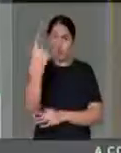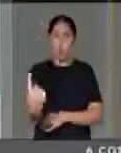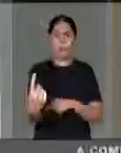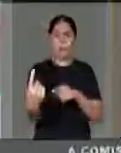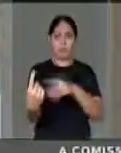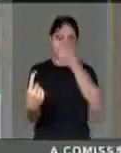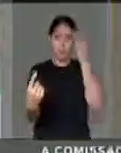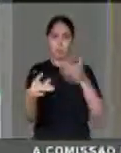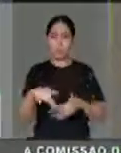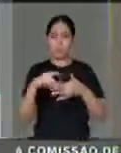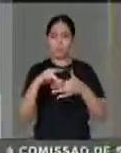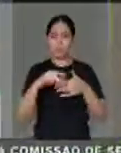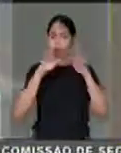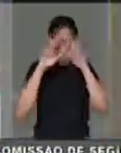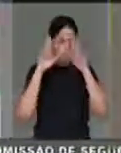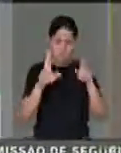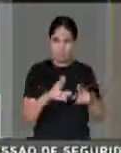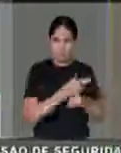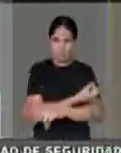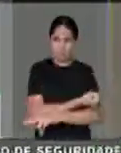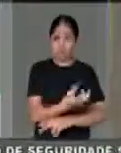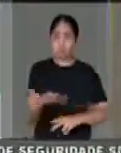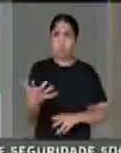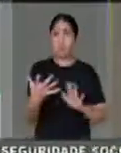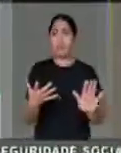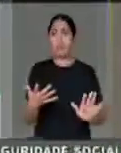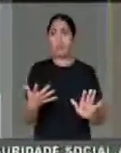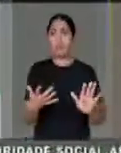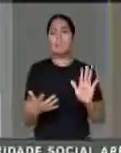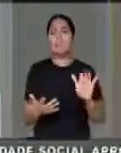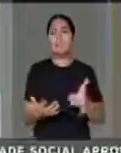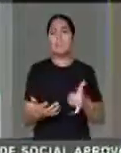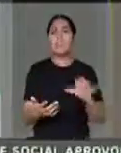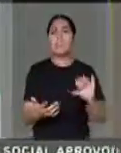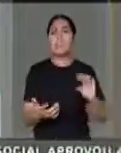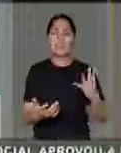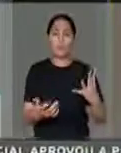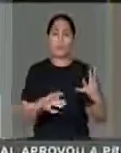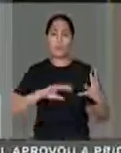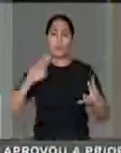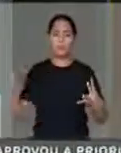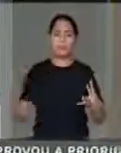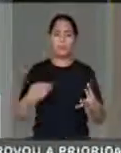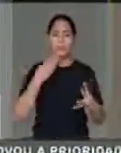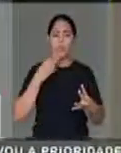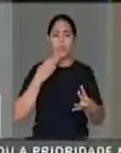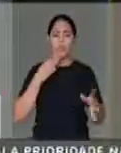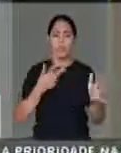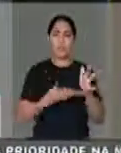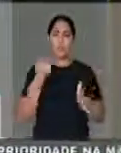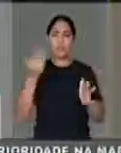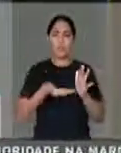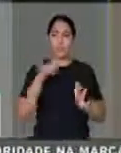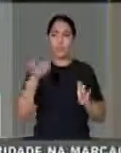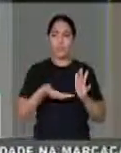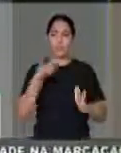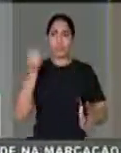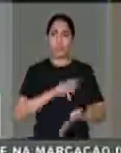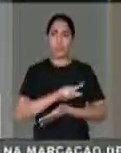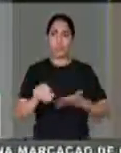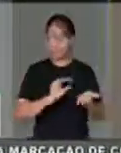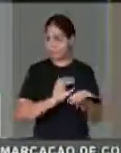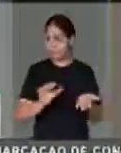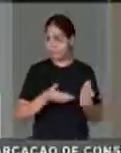lamentavelmente, a nossa biodiversidade. Foram aí 194 ou menos milhões de cortes. E num cenário